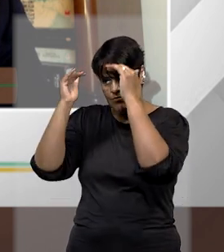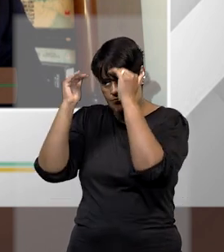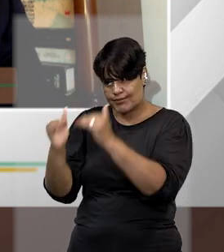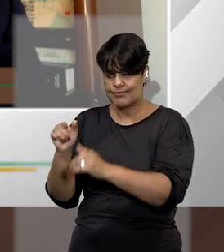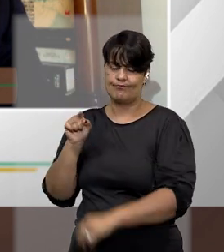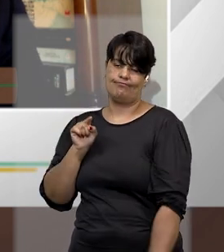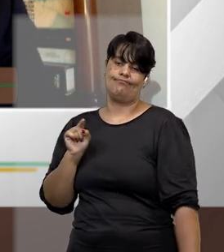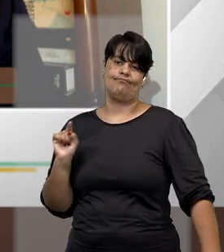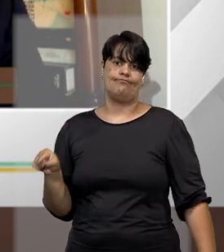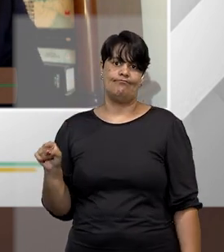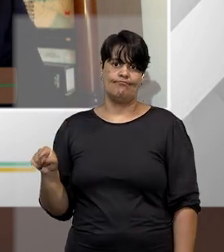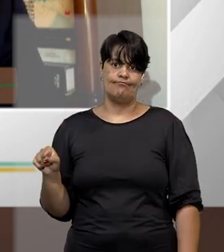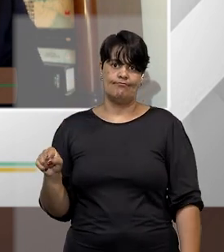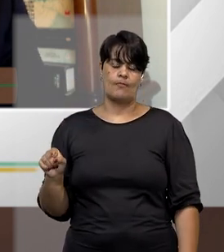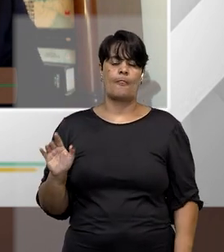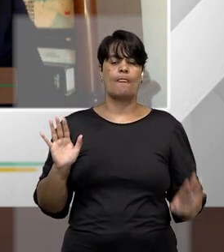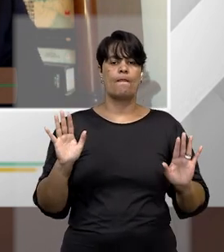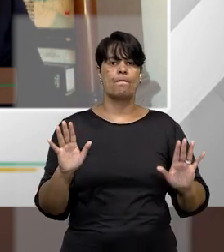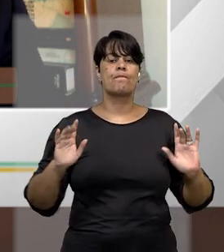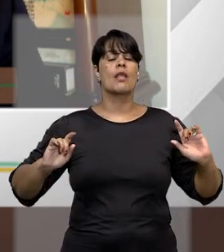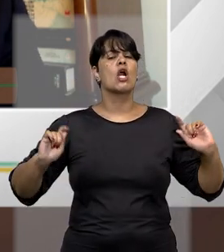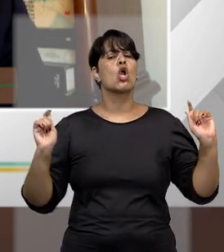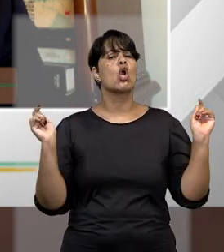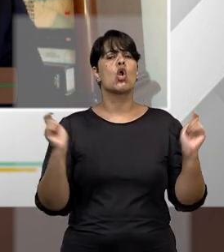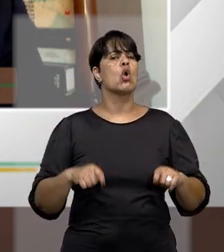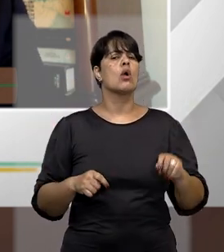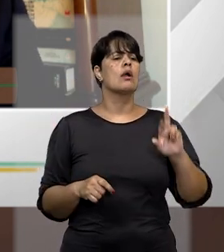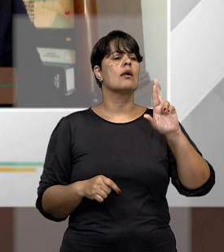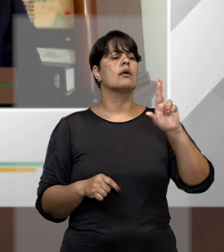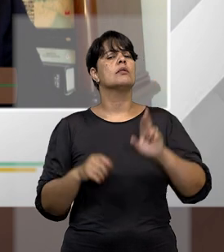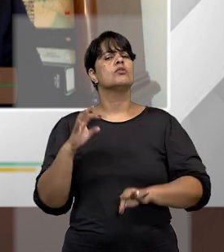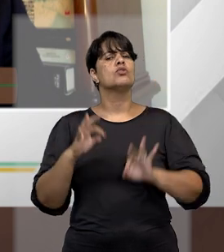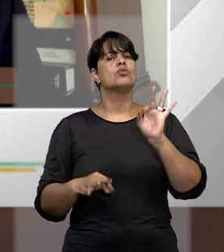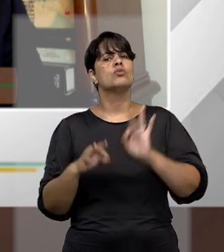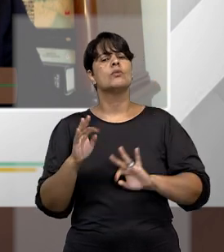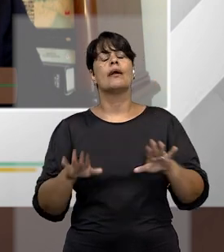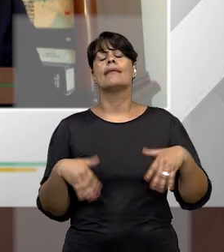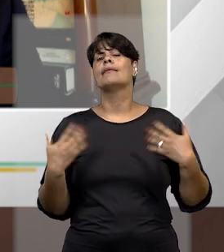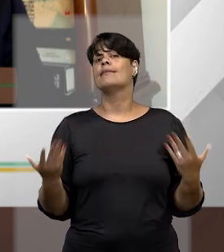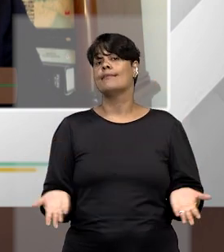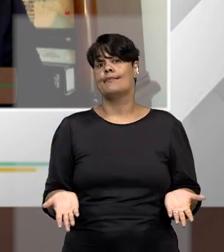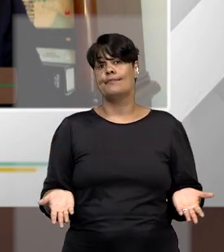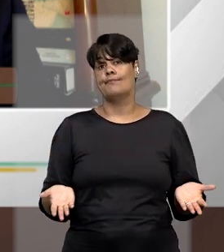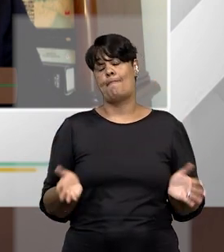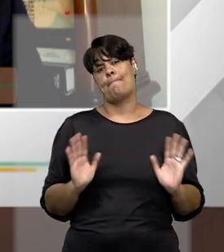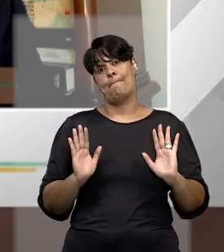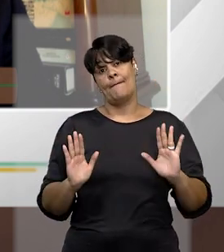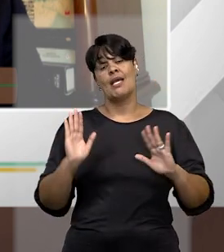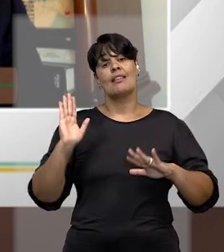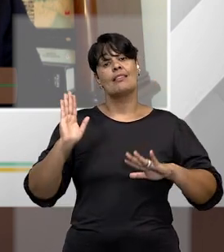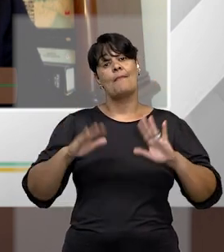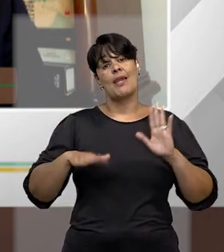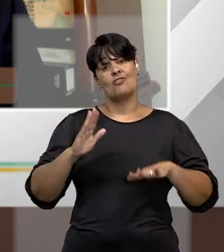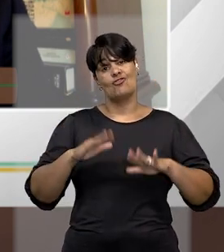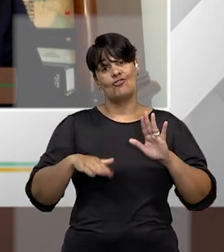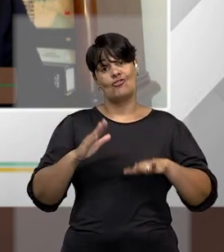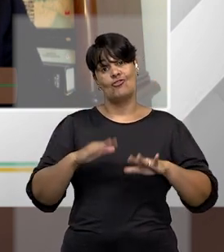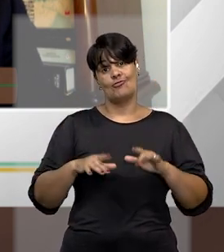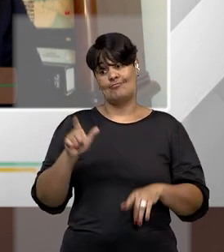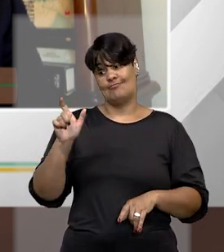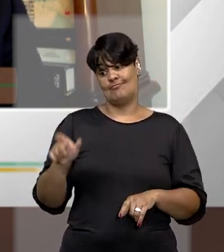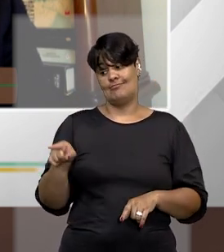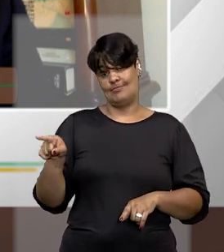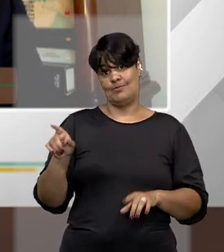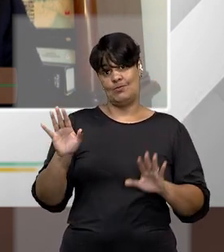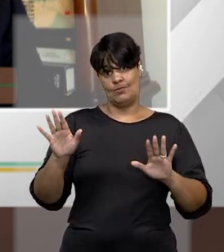competência, tudo depende de como se deu o envolvimento do militar. Por exemplo, um militar que